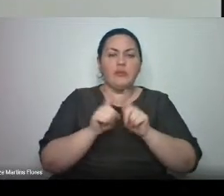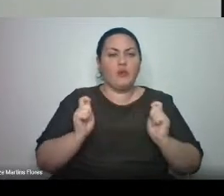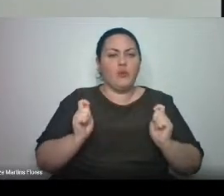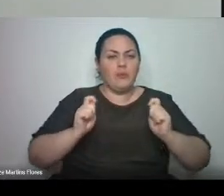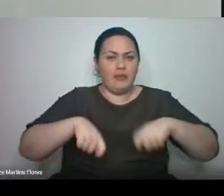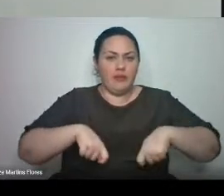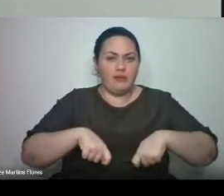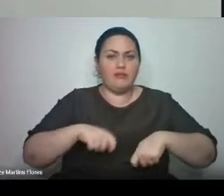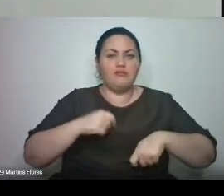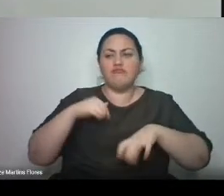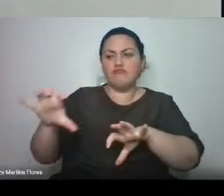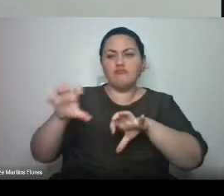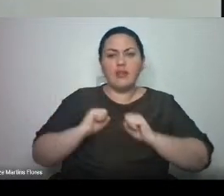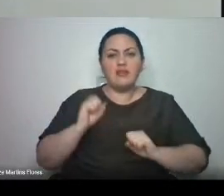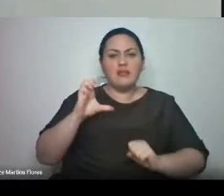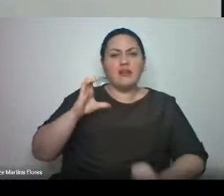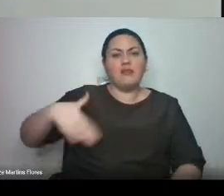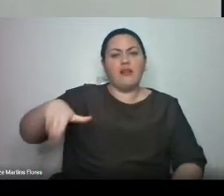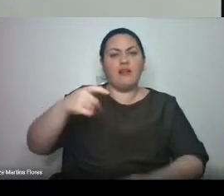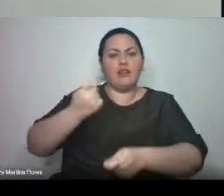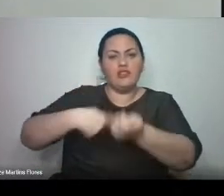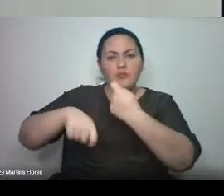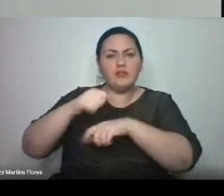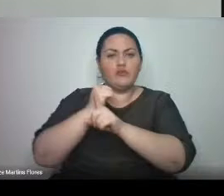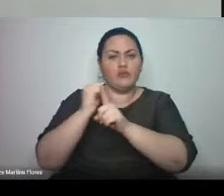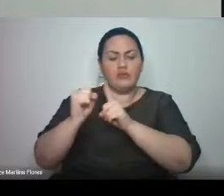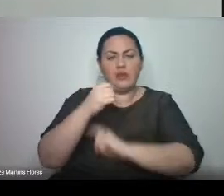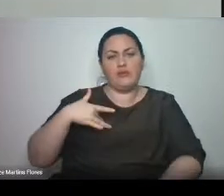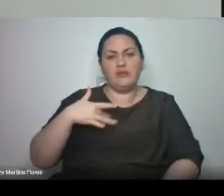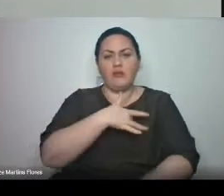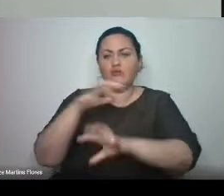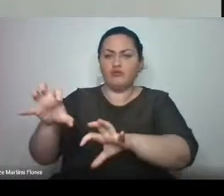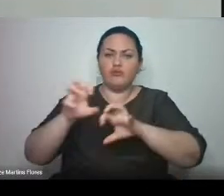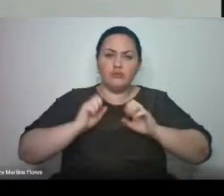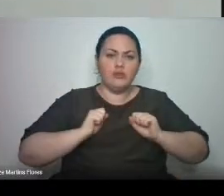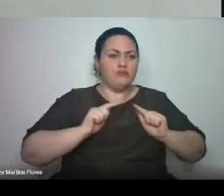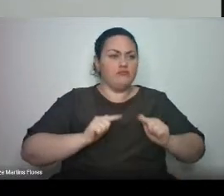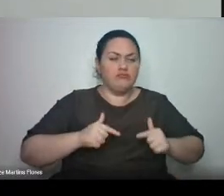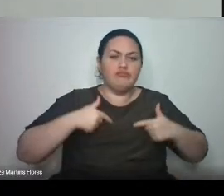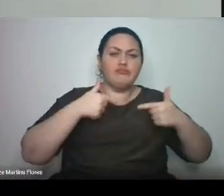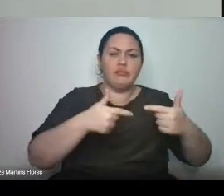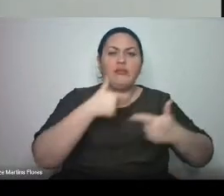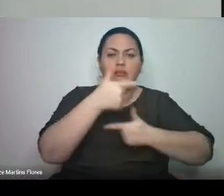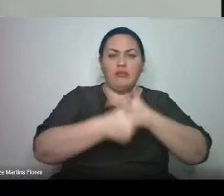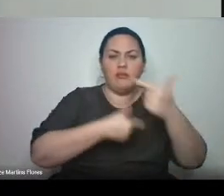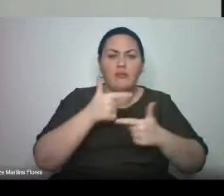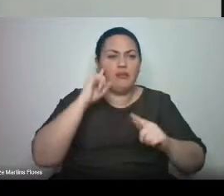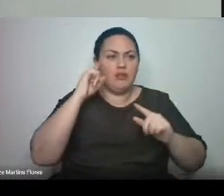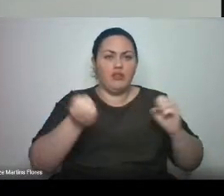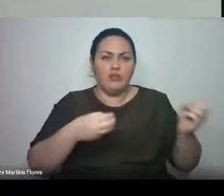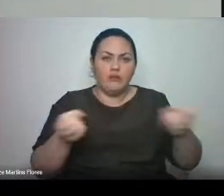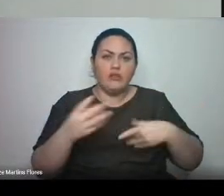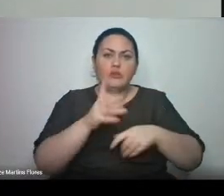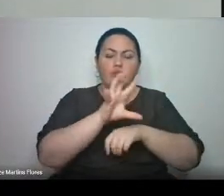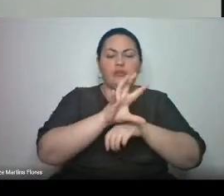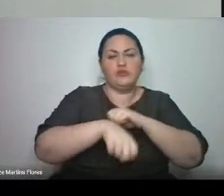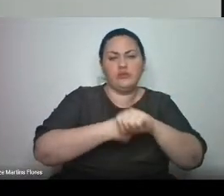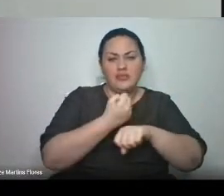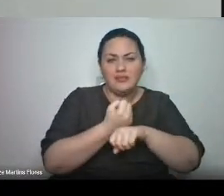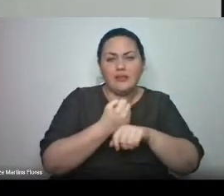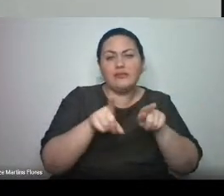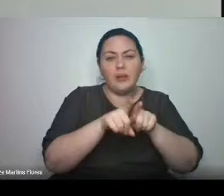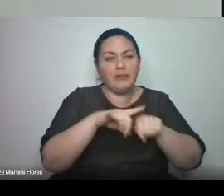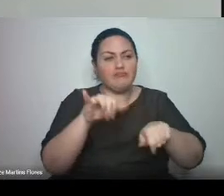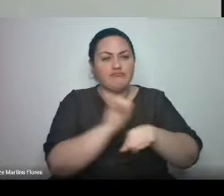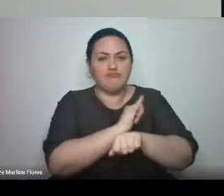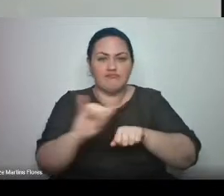das ciências administrativas, sociais e da saúde para agir de forma empreendedora, inovadora, sustentável e estratégica.